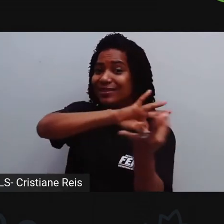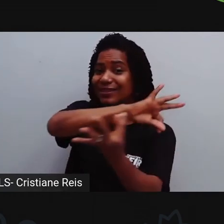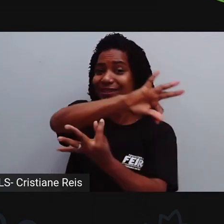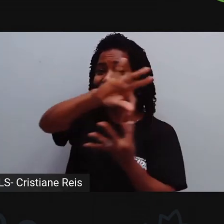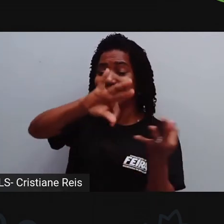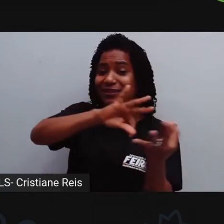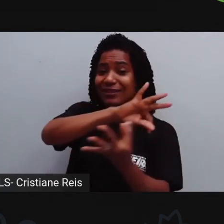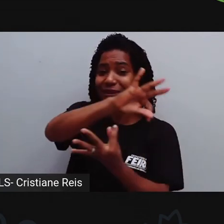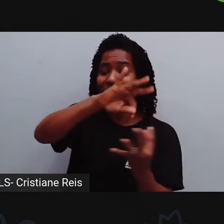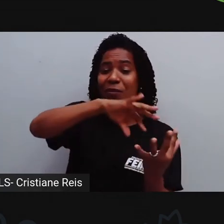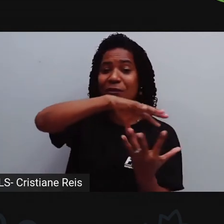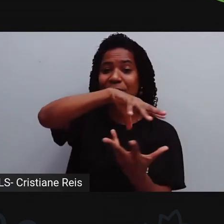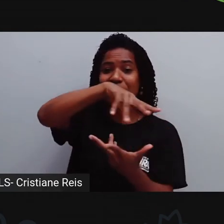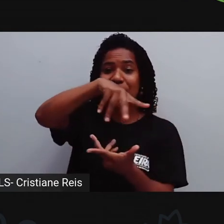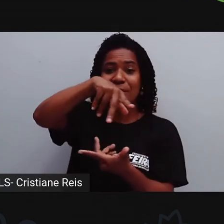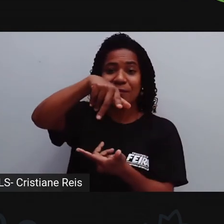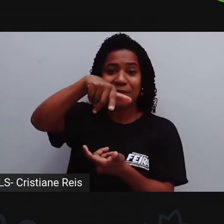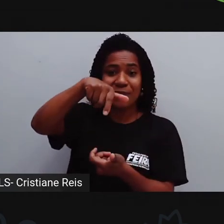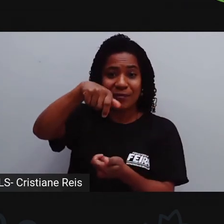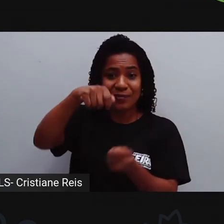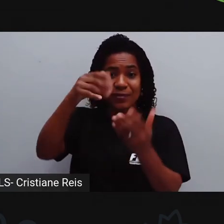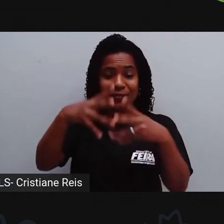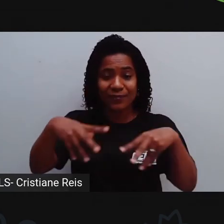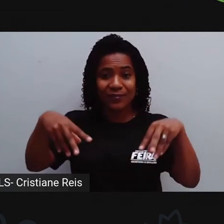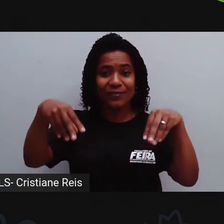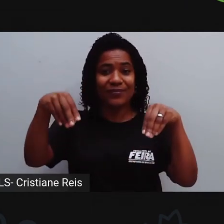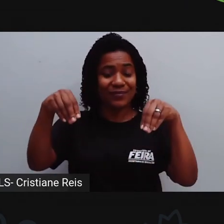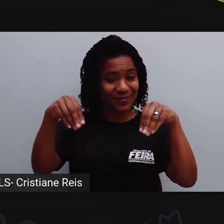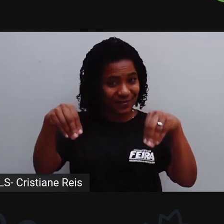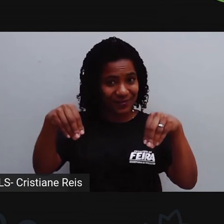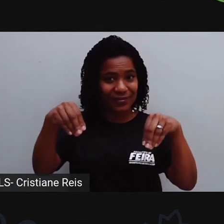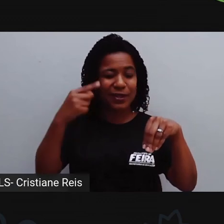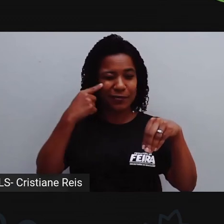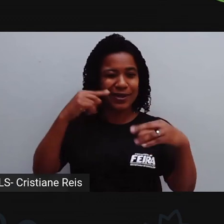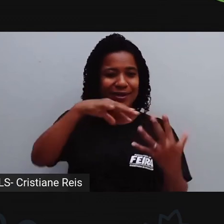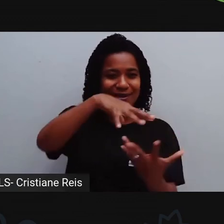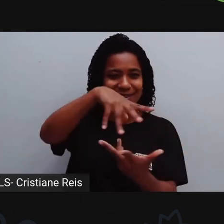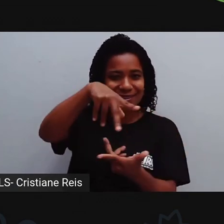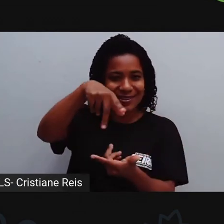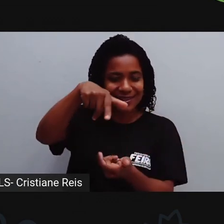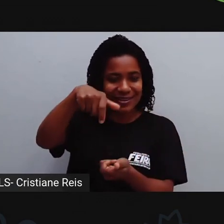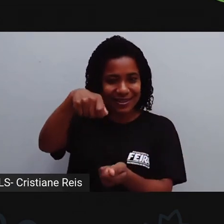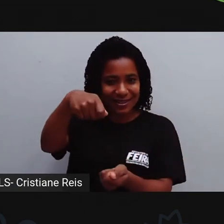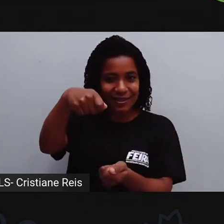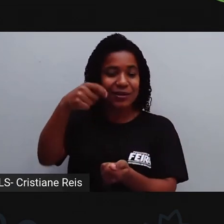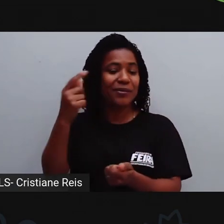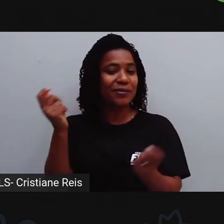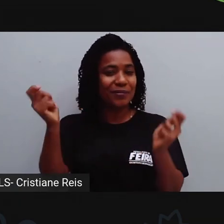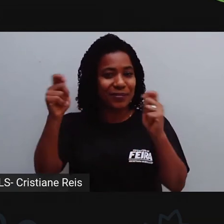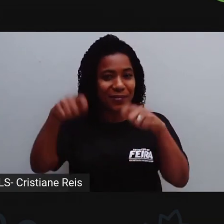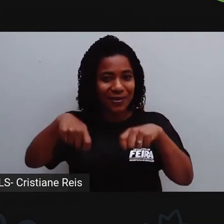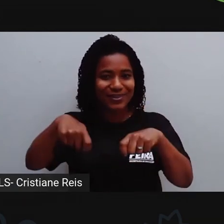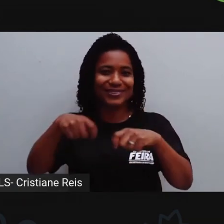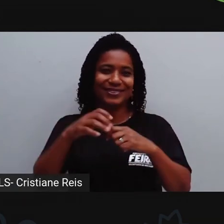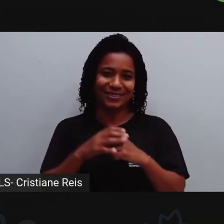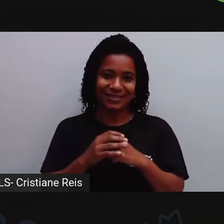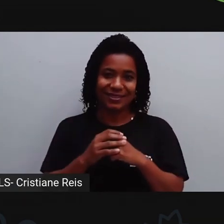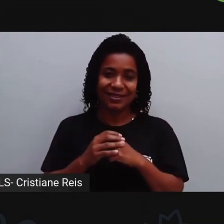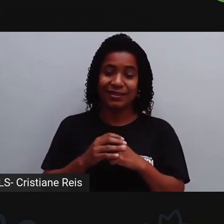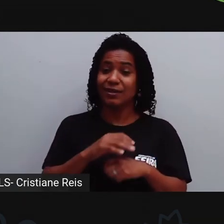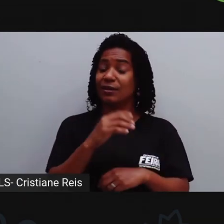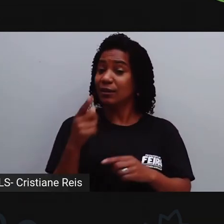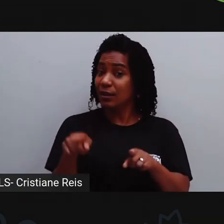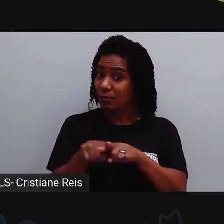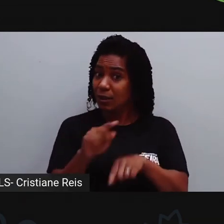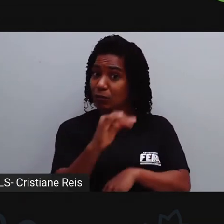movimentos que acontecem na Terra, que a Terra faz esse tipo de movimento e que favorece o desenvolvimento até mesmo da